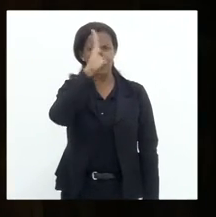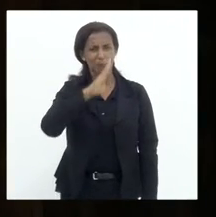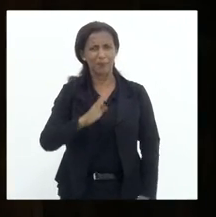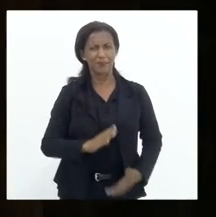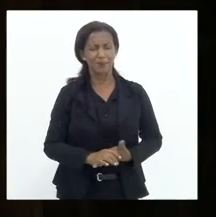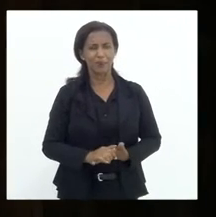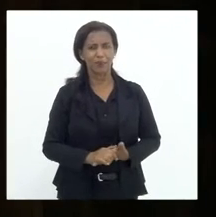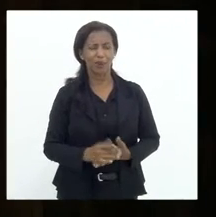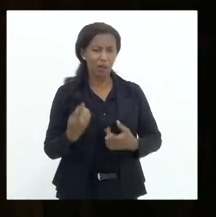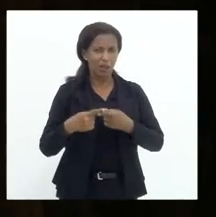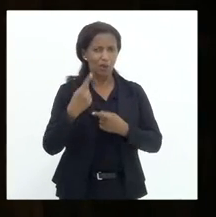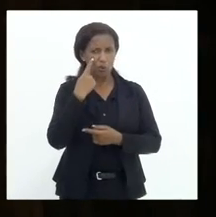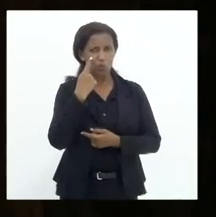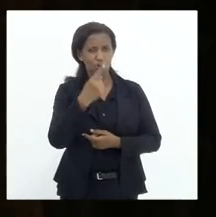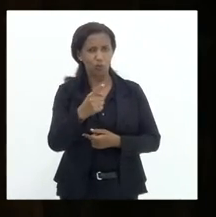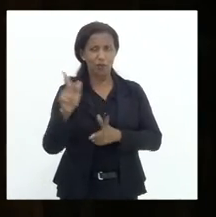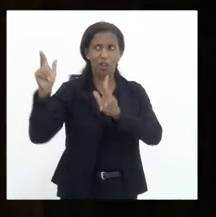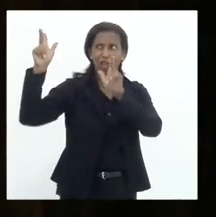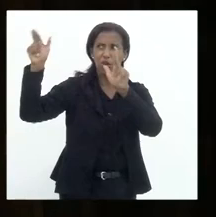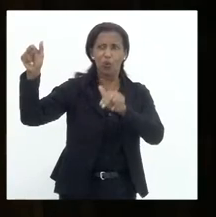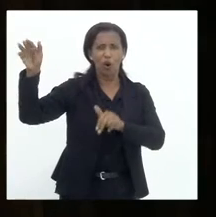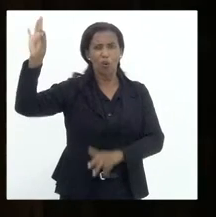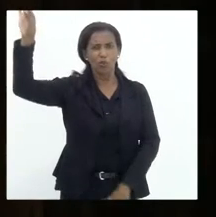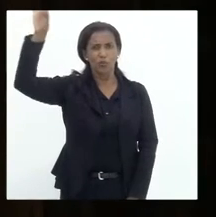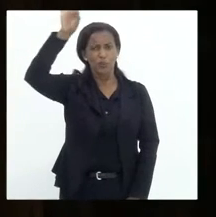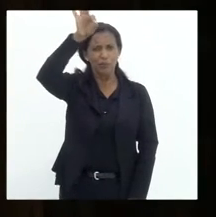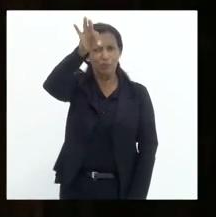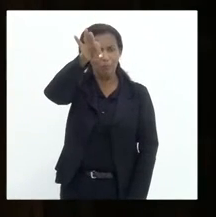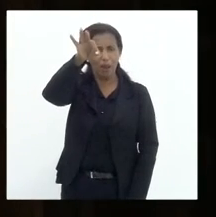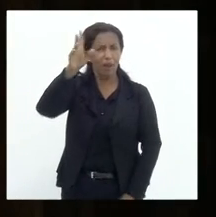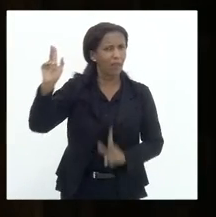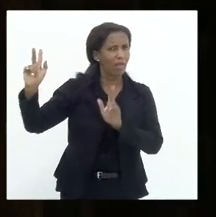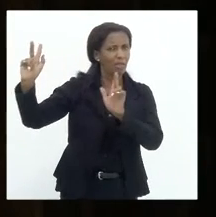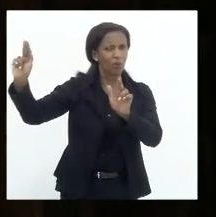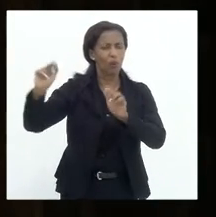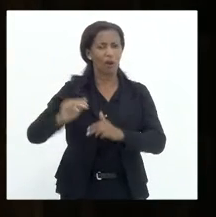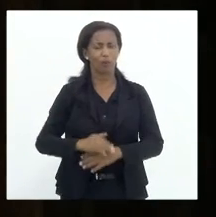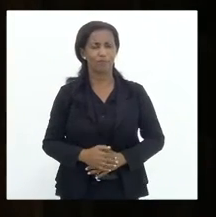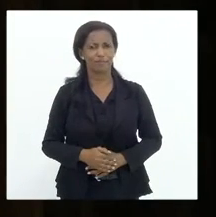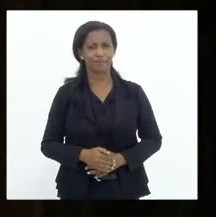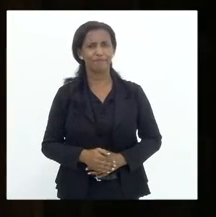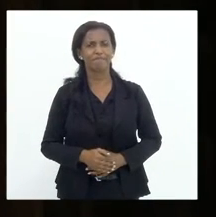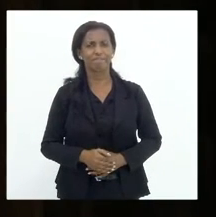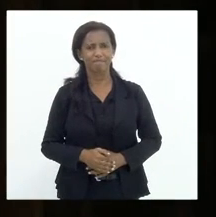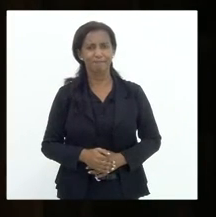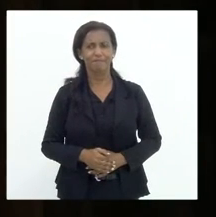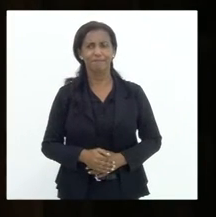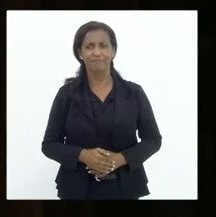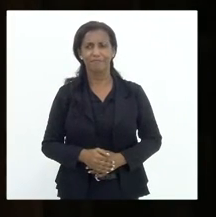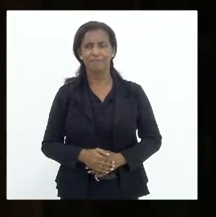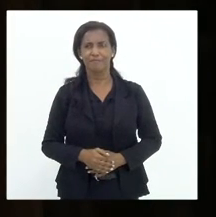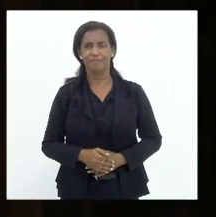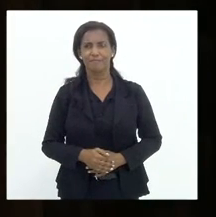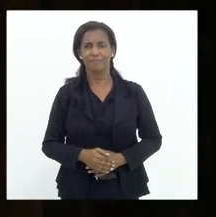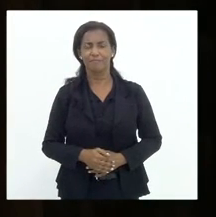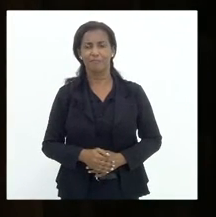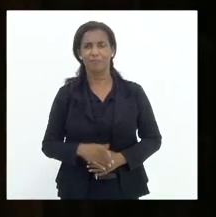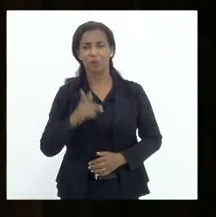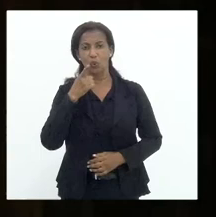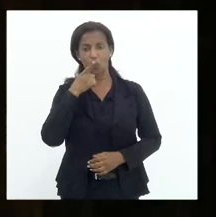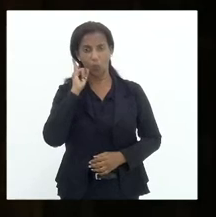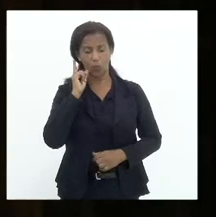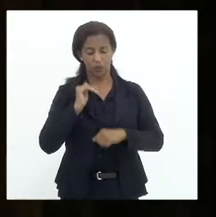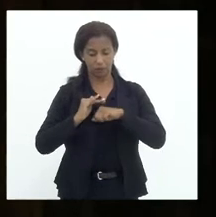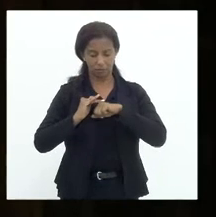Porque o que eu estou vendo é o mesmo espírito, o mesmo espírito bélico. Ontem eu